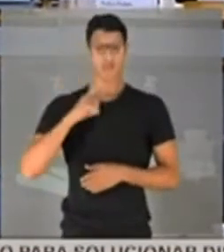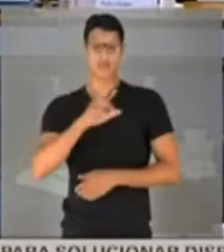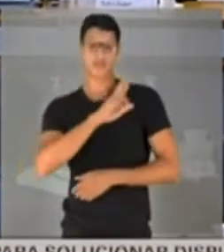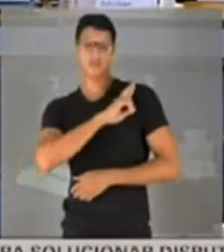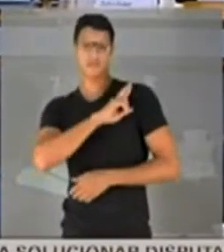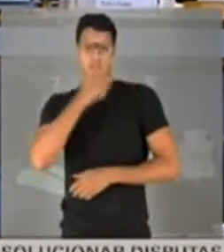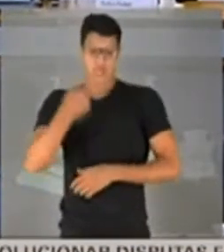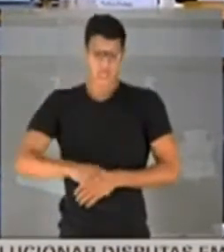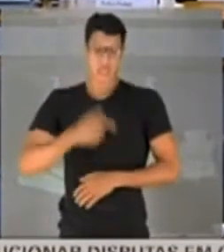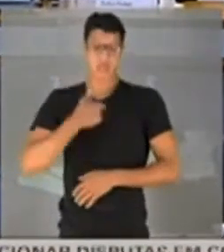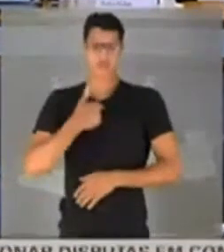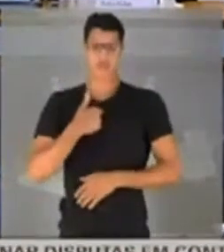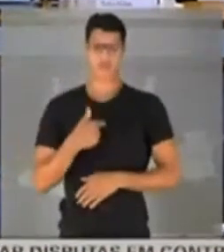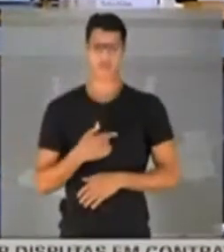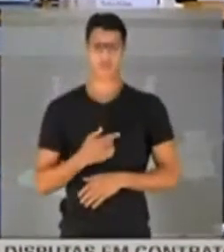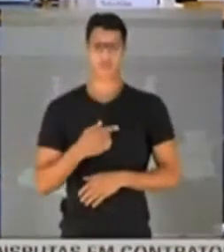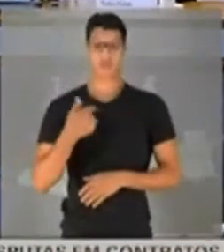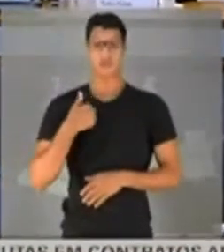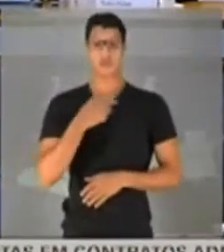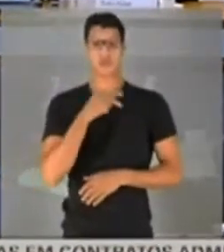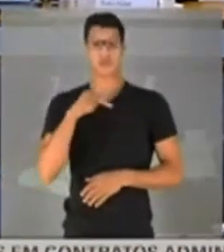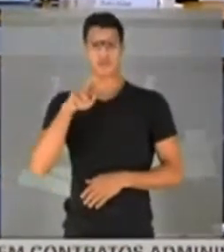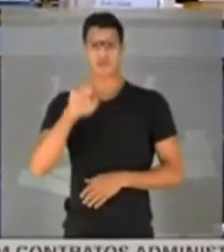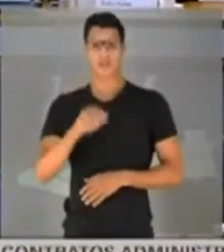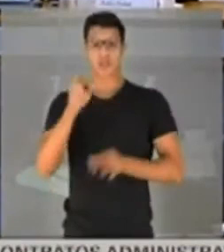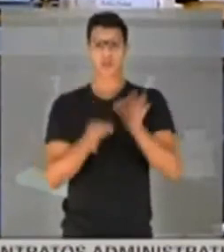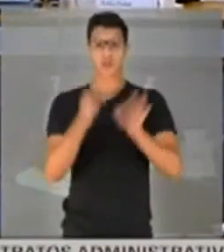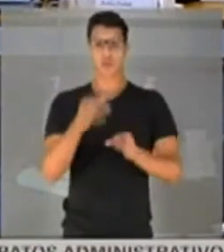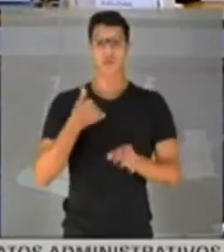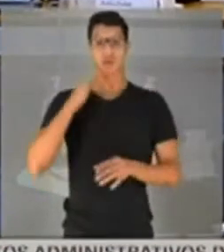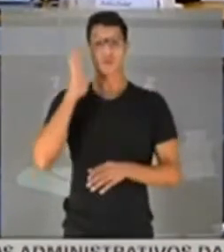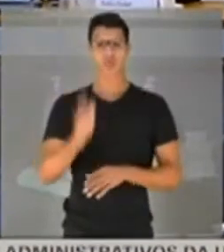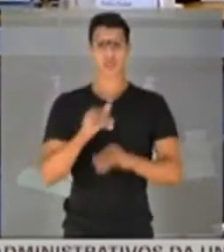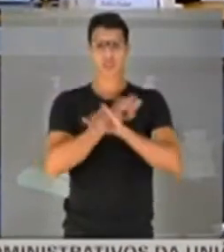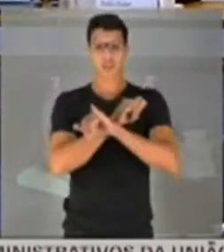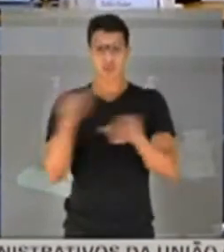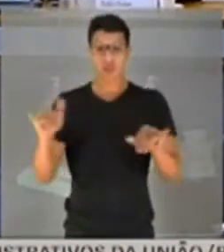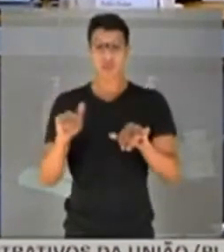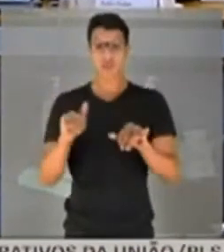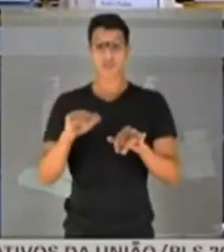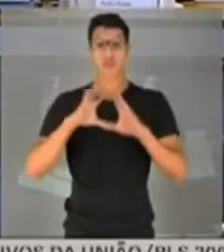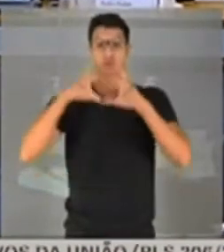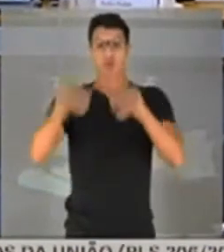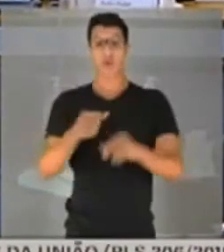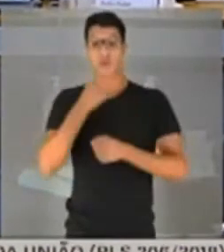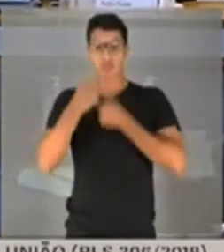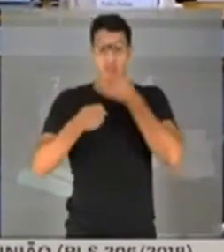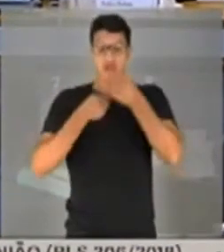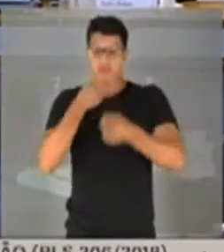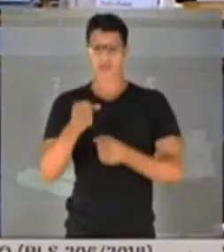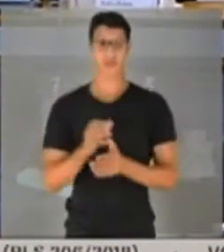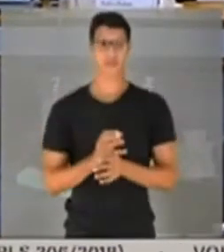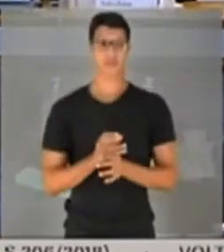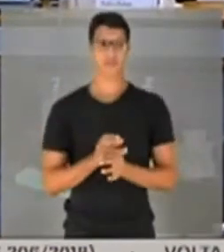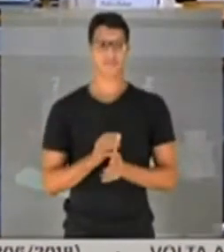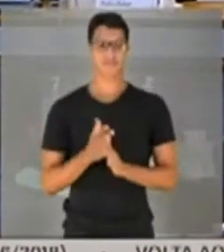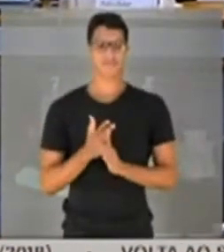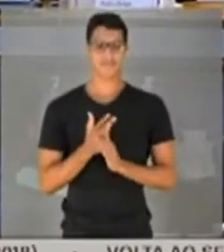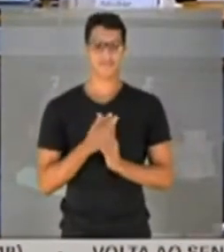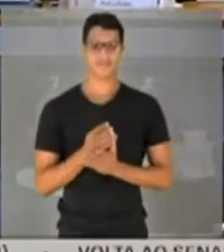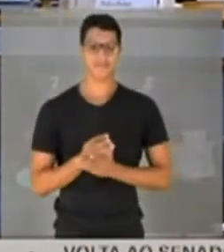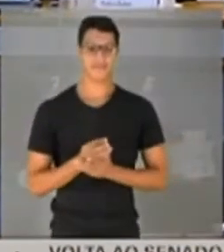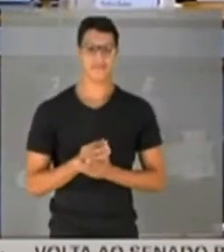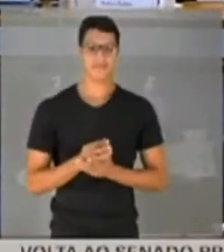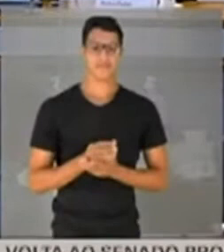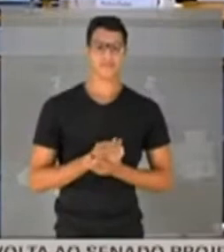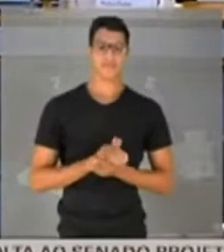ter responsabilidade aqui, sou eu. Eu não pré-julgo. Eu já disse isso dez vezes em todas as entrevistas. Está escrito no antagonista, presidente.